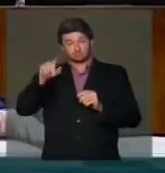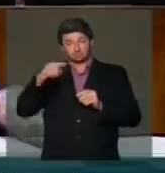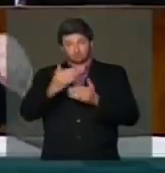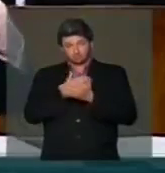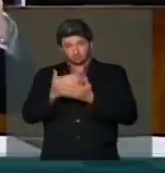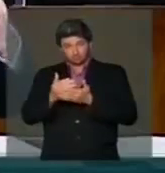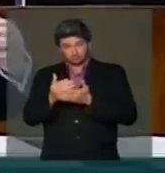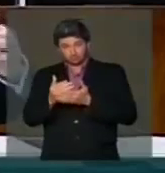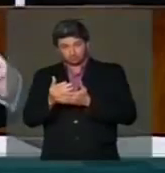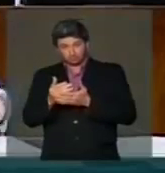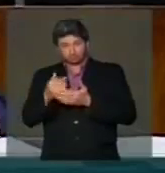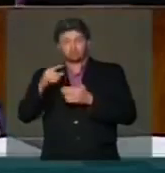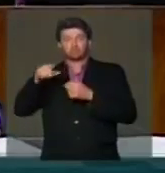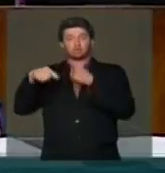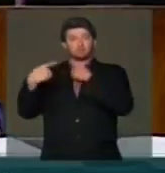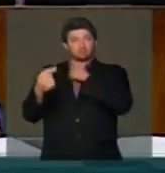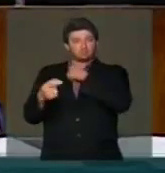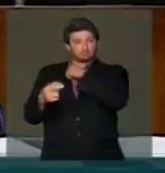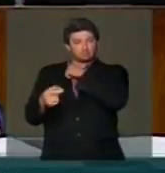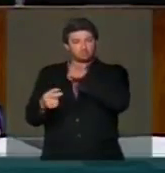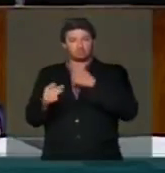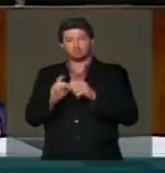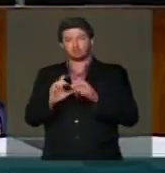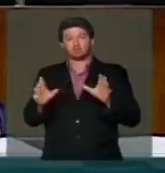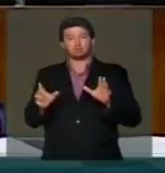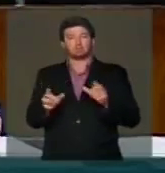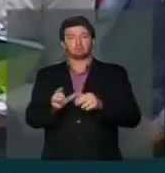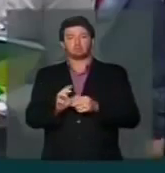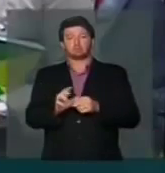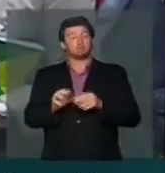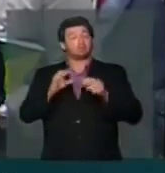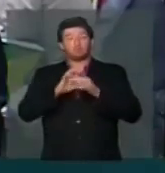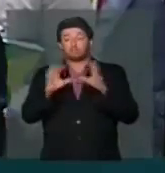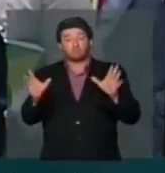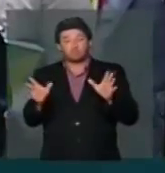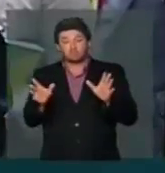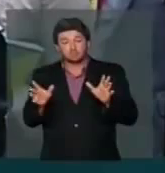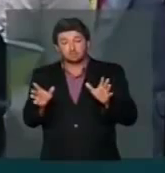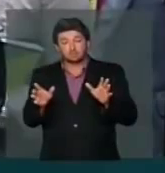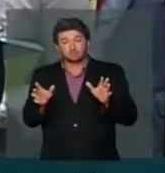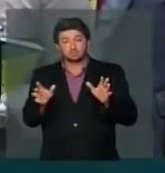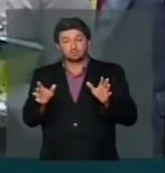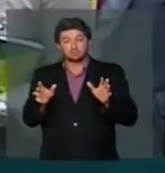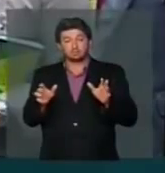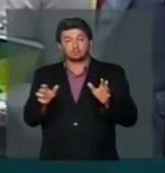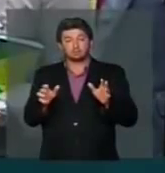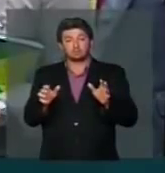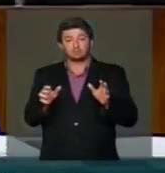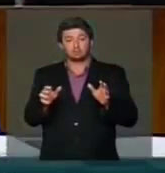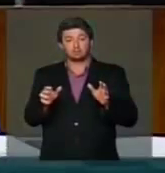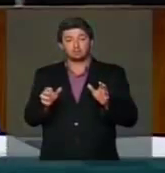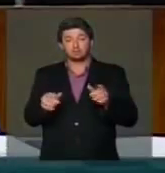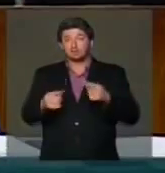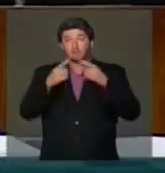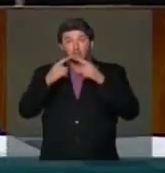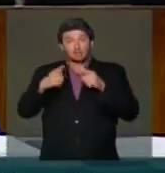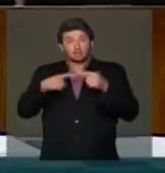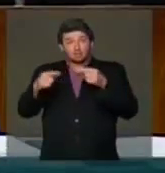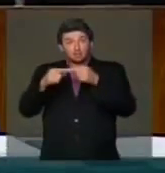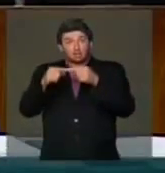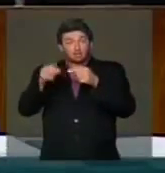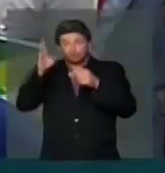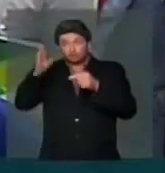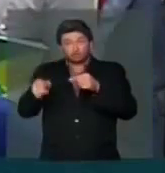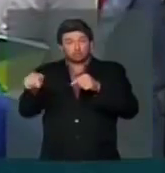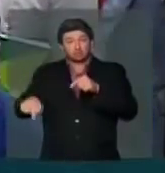começarmos, mais tarde eu concedo a vossa excelência. Vossa excelência pode ouvir a reclamação. A reclamação tem uma relação